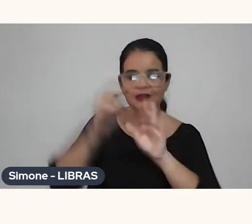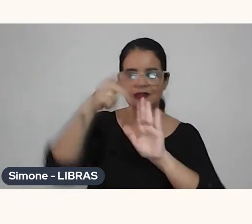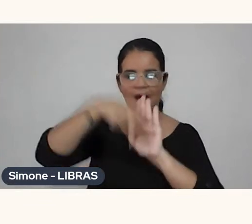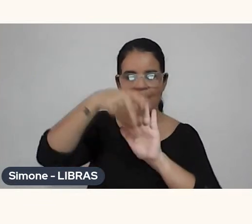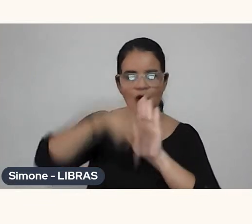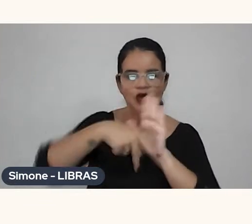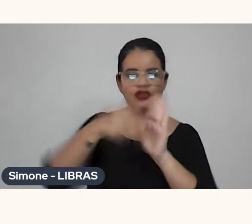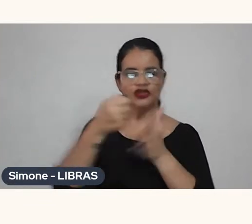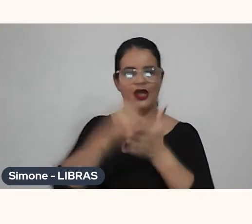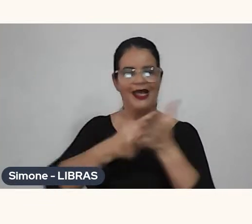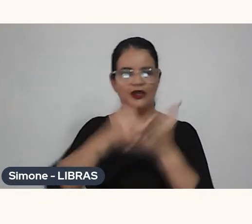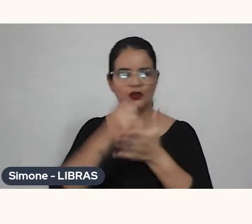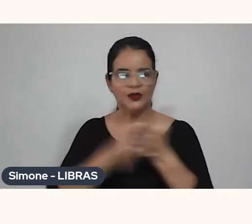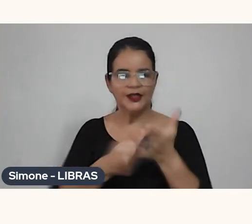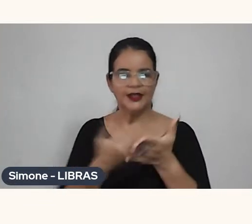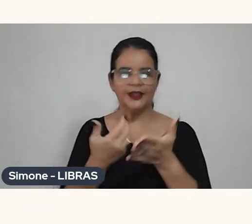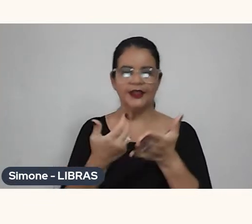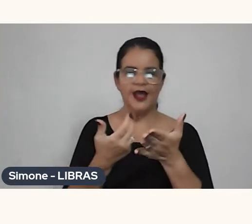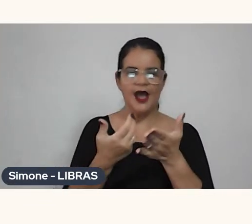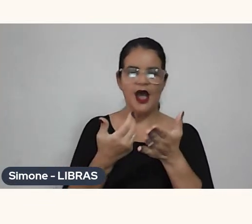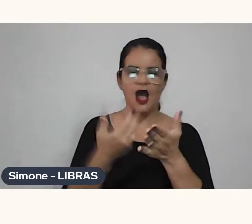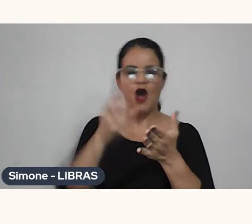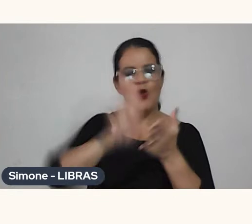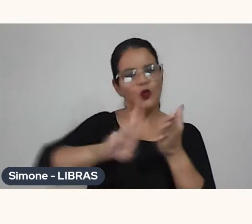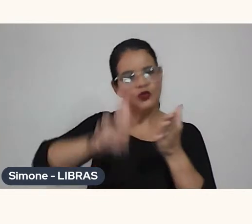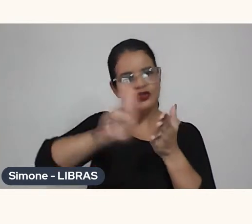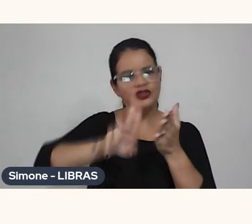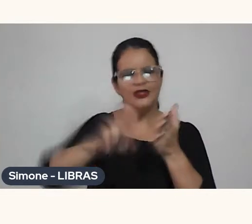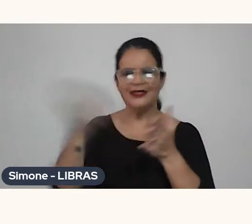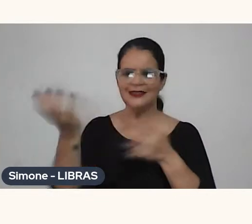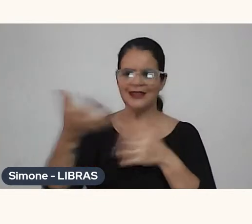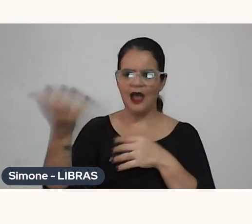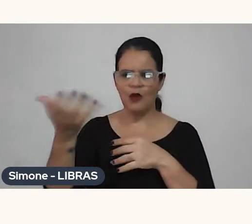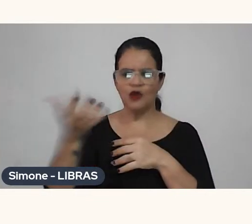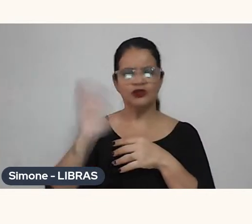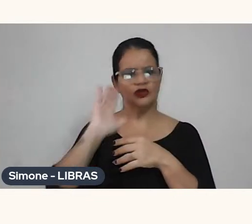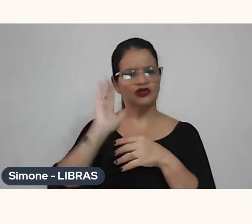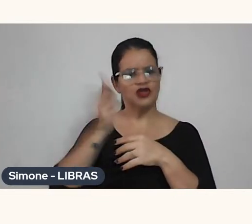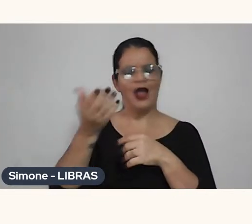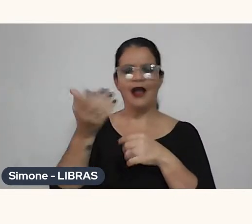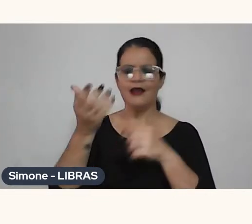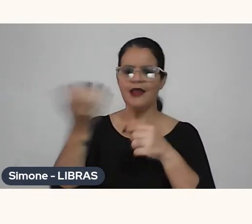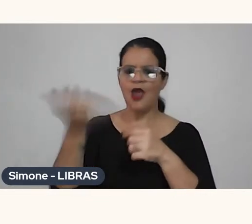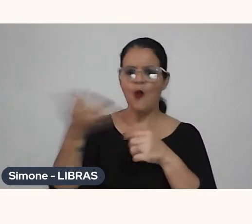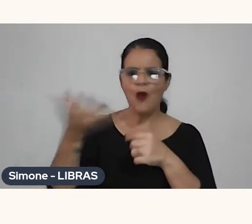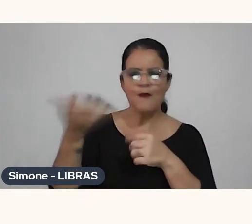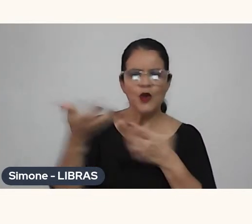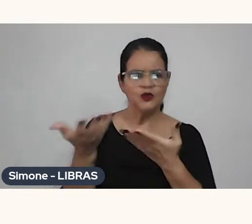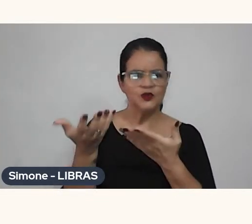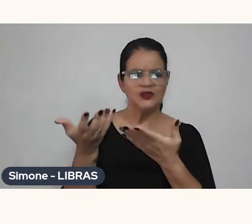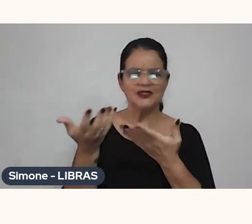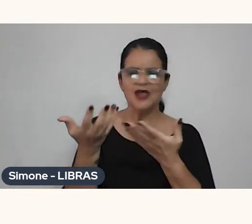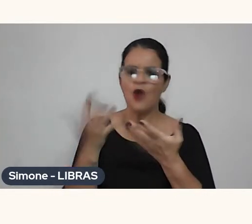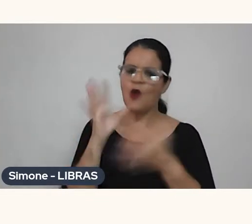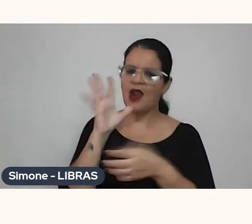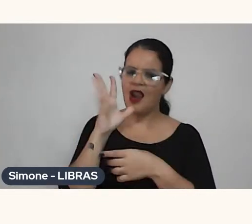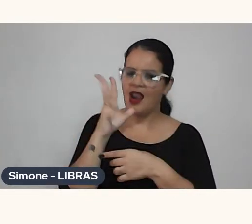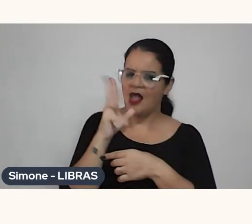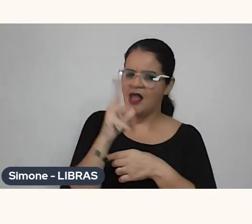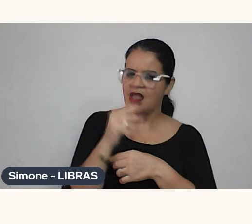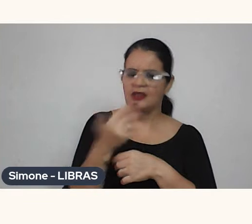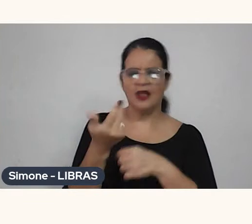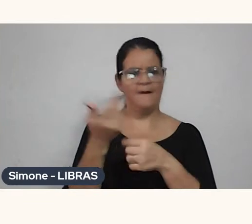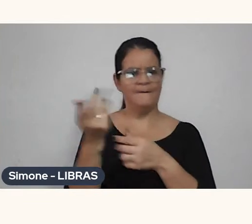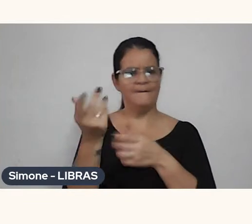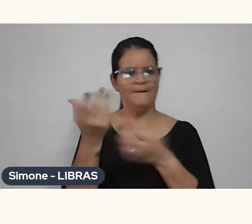tentar otimizar a produção, né, já que é uma produção muito lenta, né, produzir animação é um